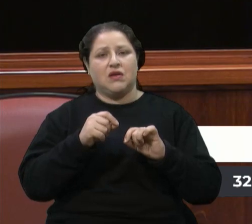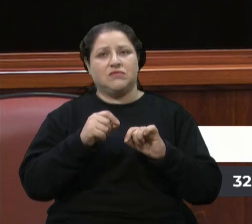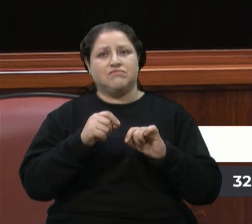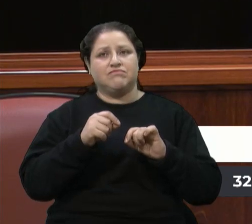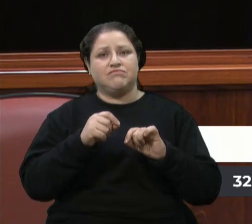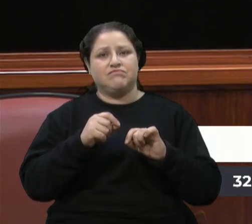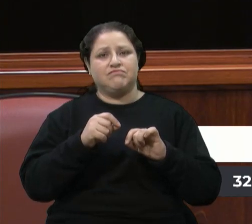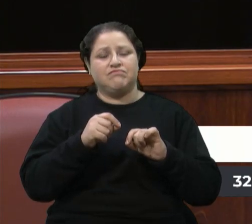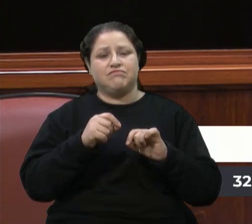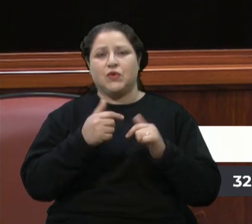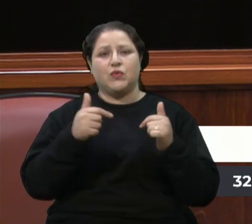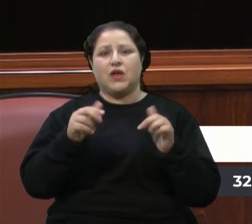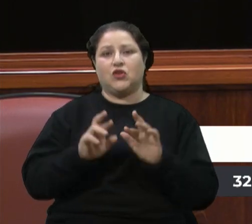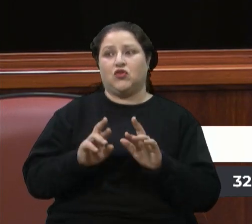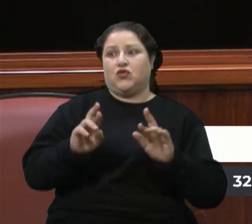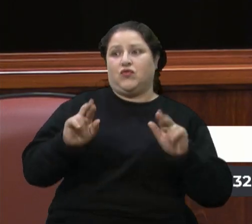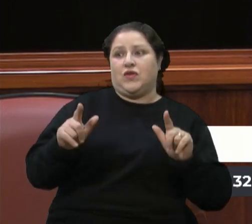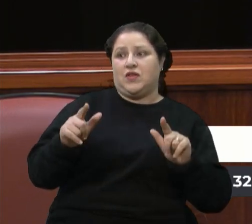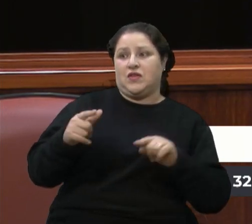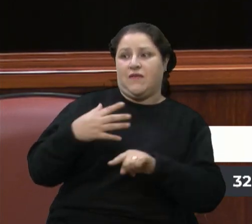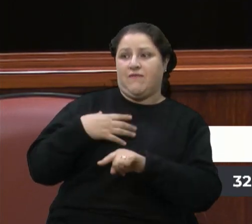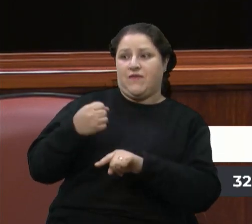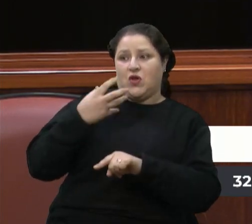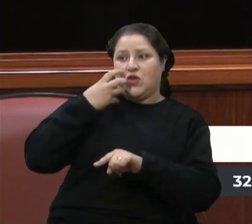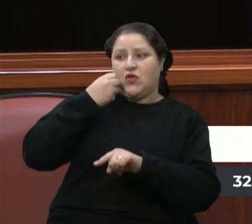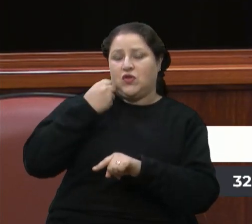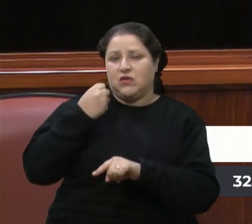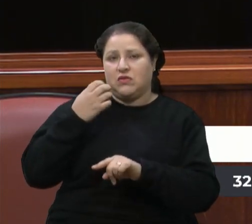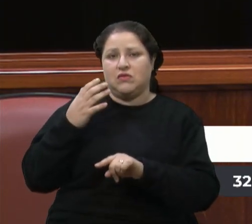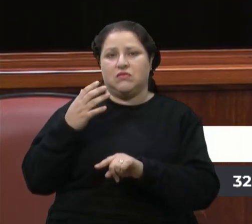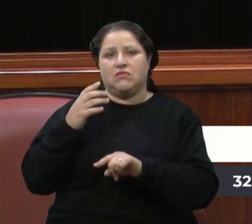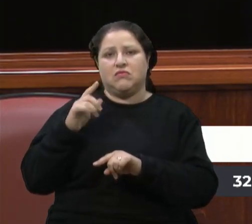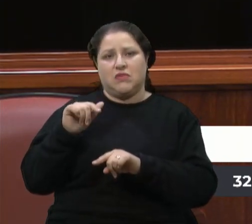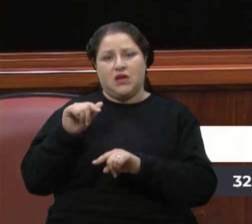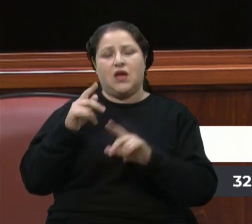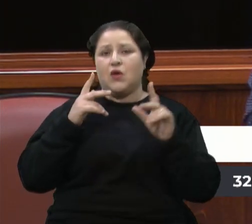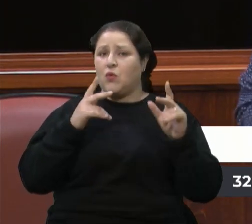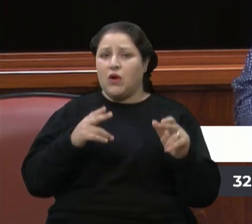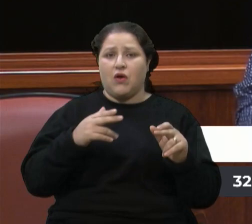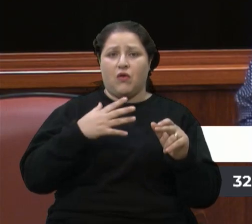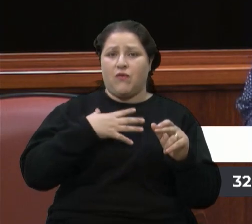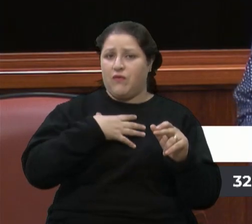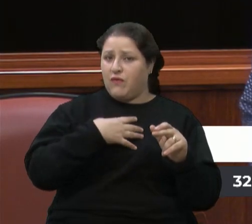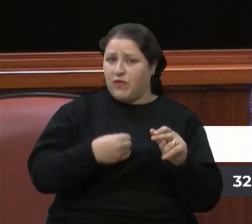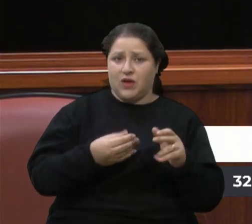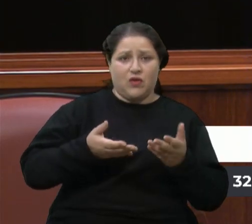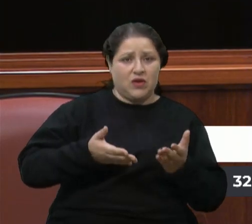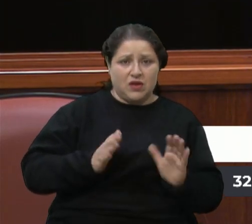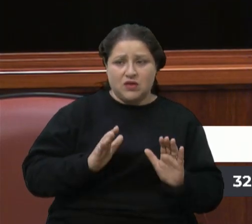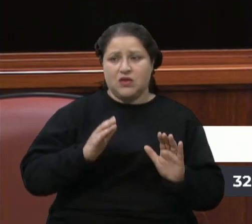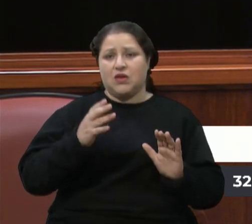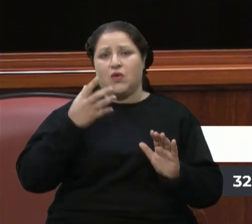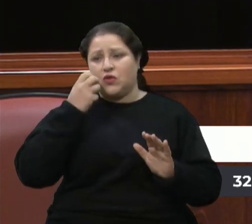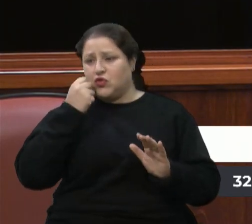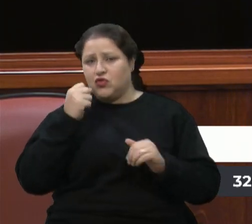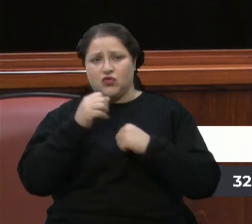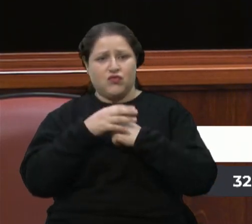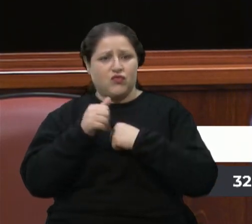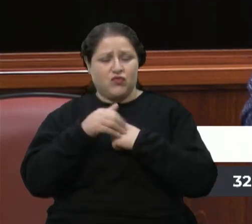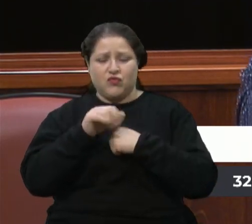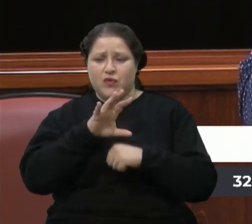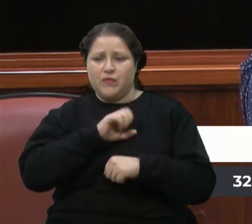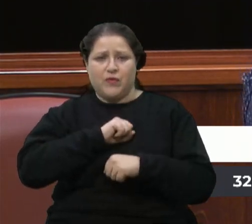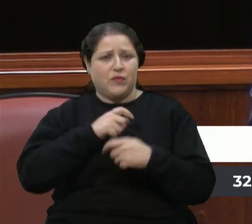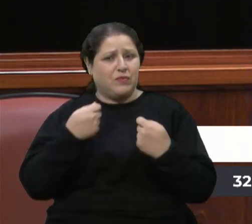diferença, né, dado o afeto que se estabelece nessas relações, o que se precisa estabelecer. Então,